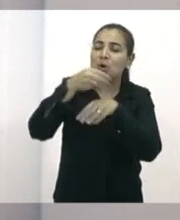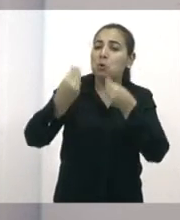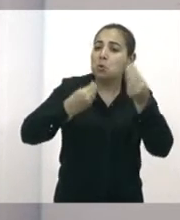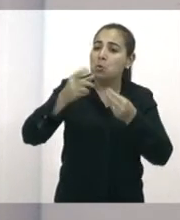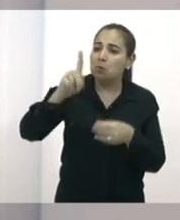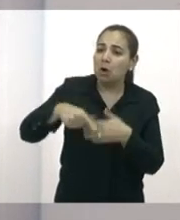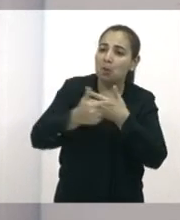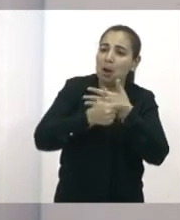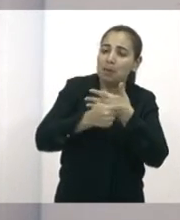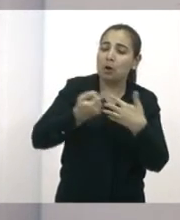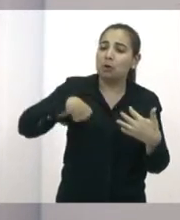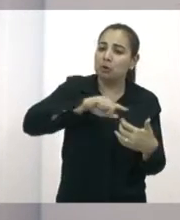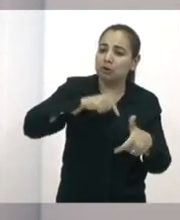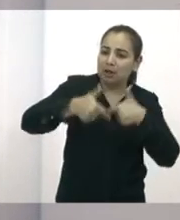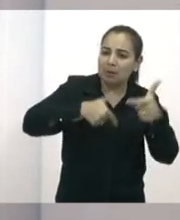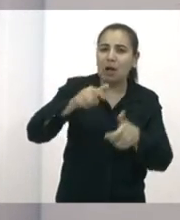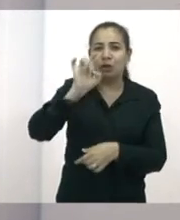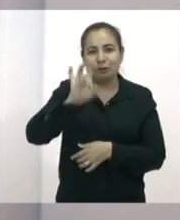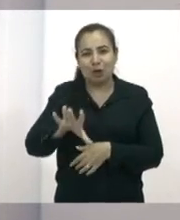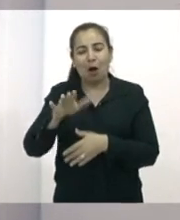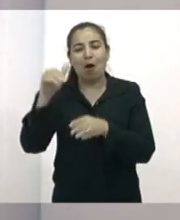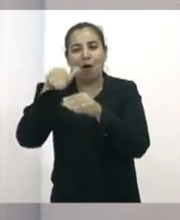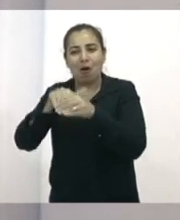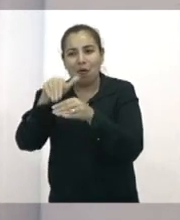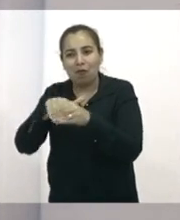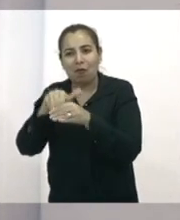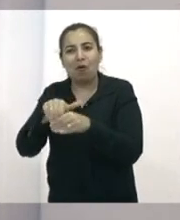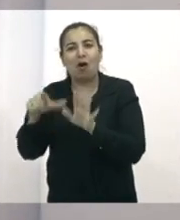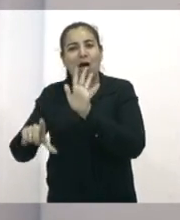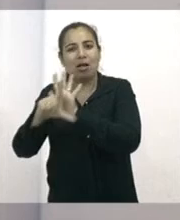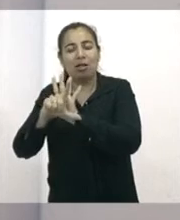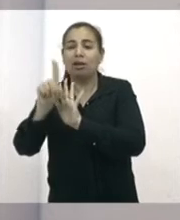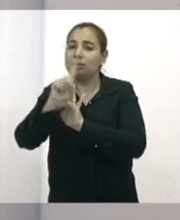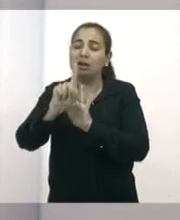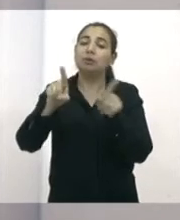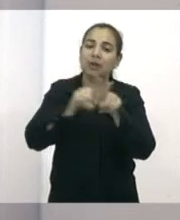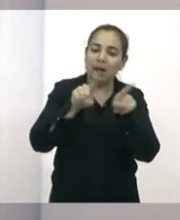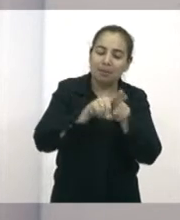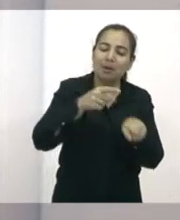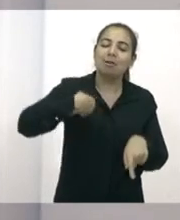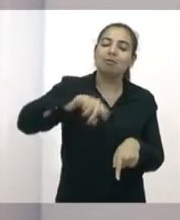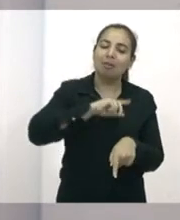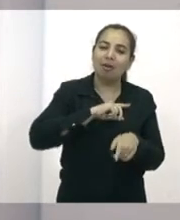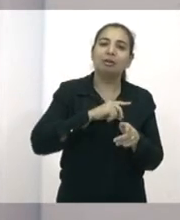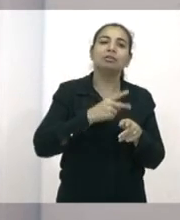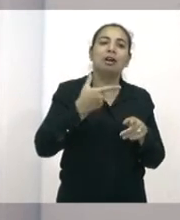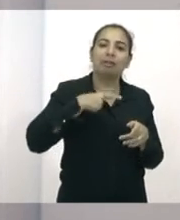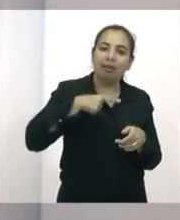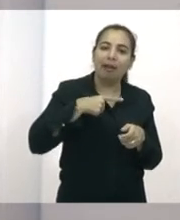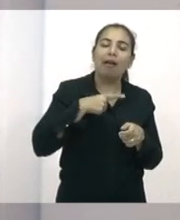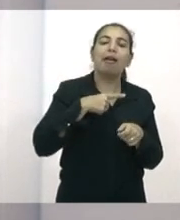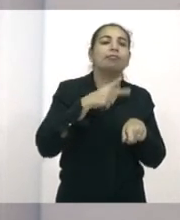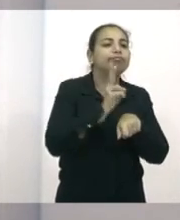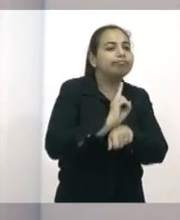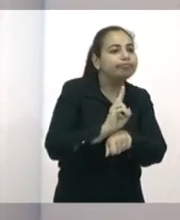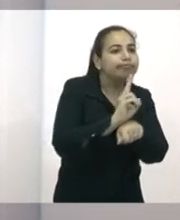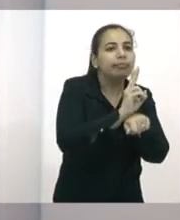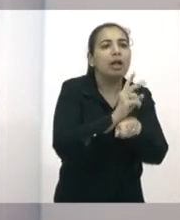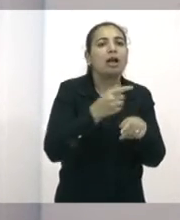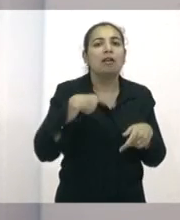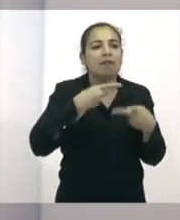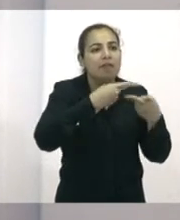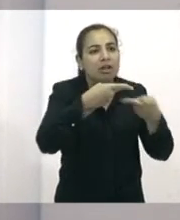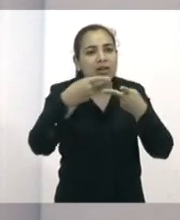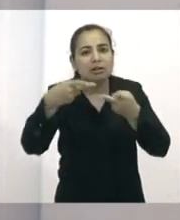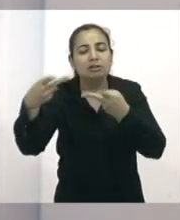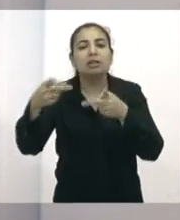votar as leis, mas é, sobretudo, fiscalizar os atos do executivo, os equipamentos públicos, ouvir as demandas do